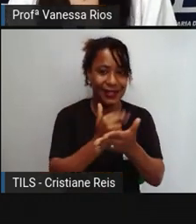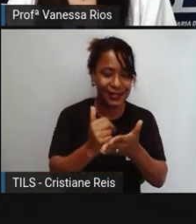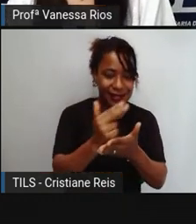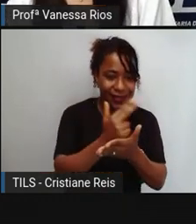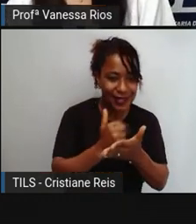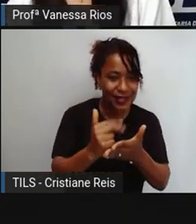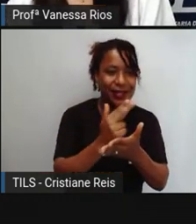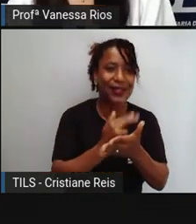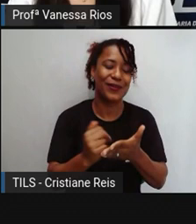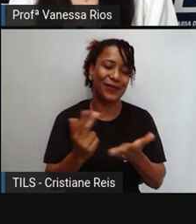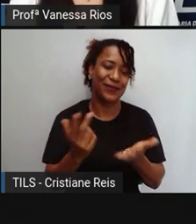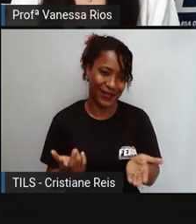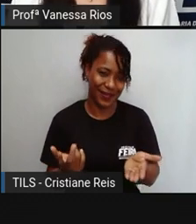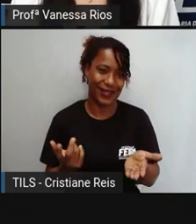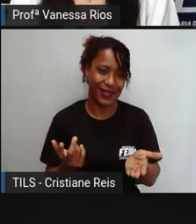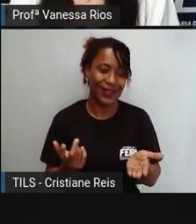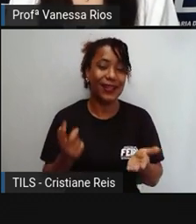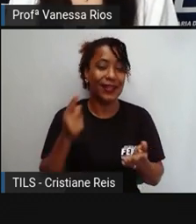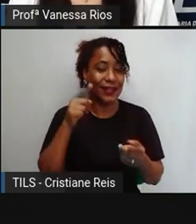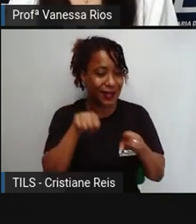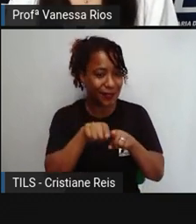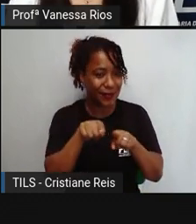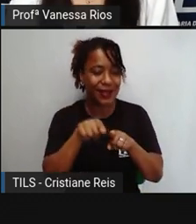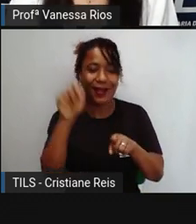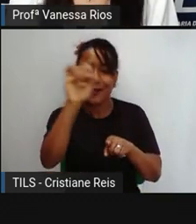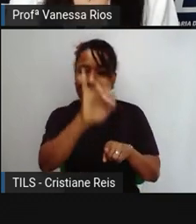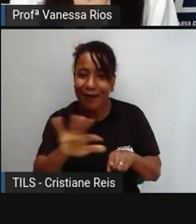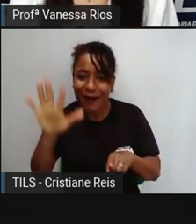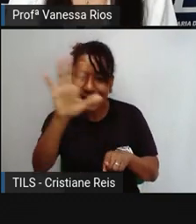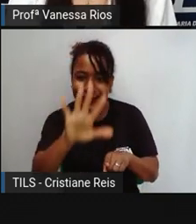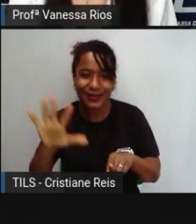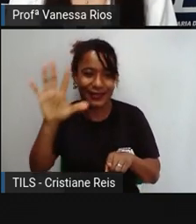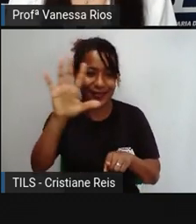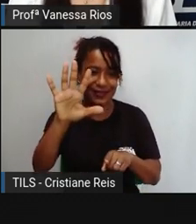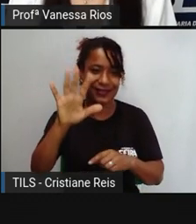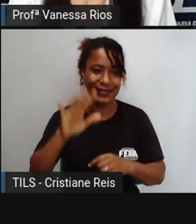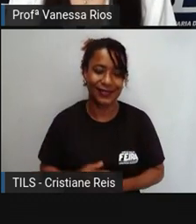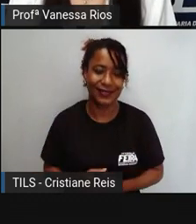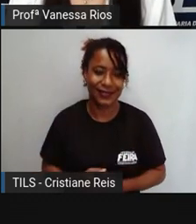representações, é através das imagens.